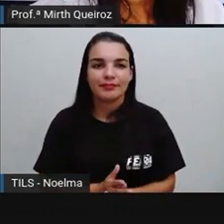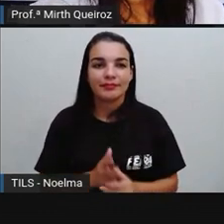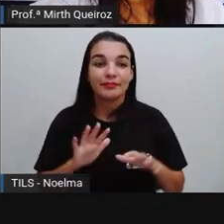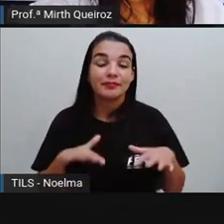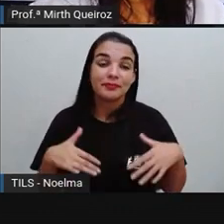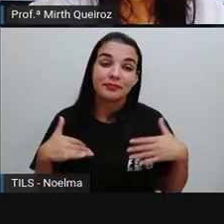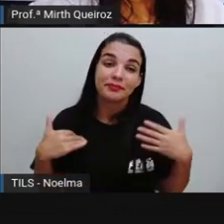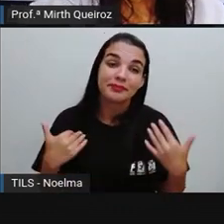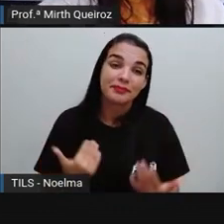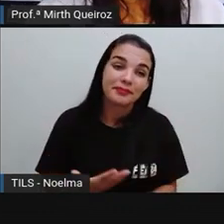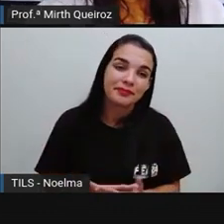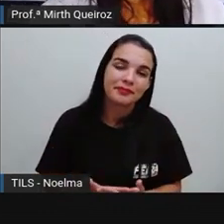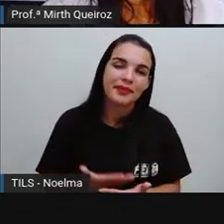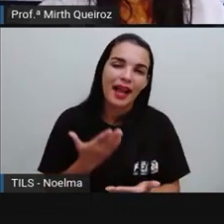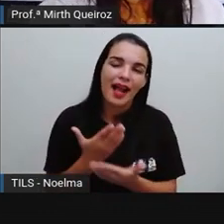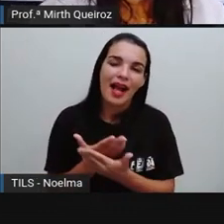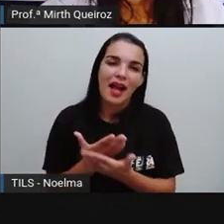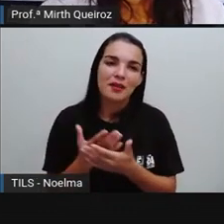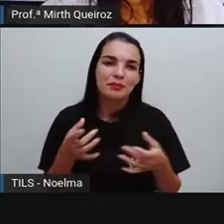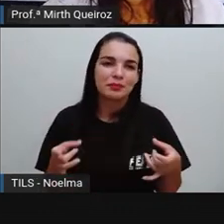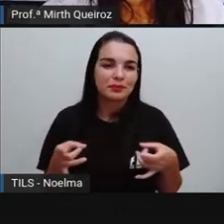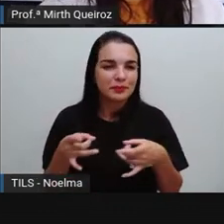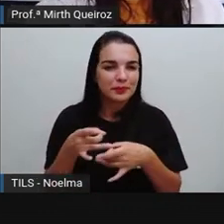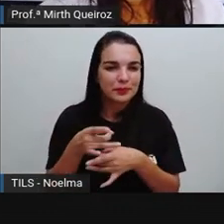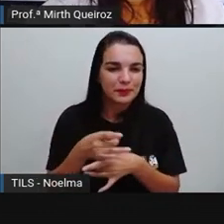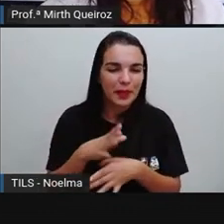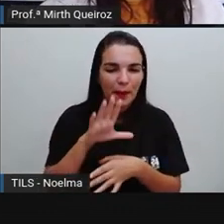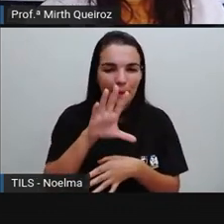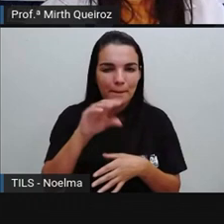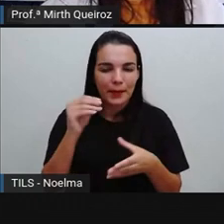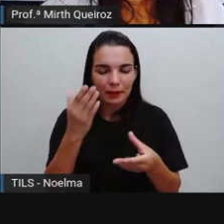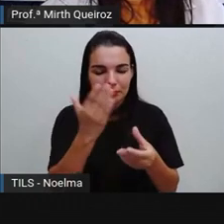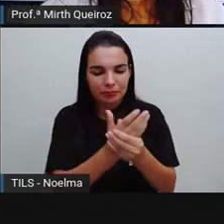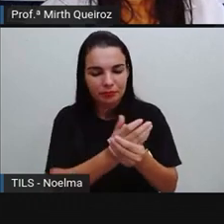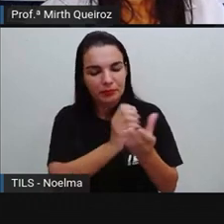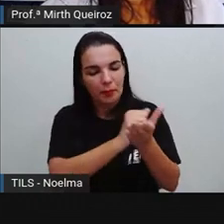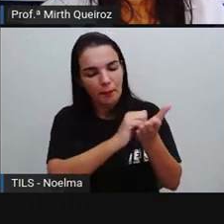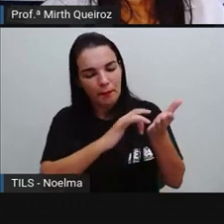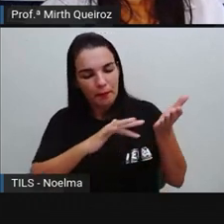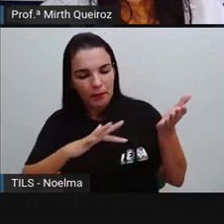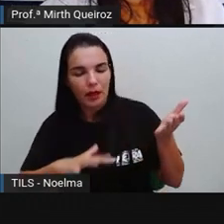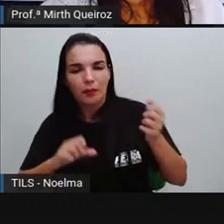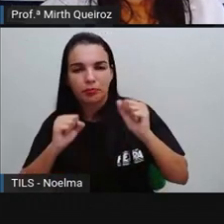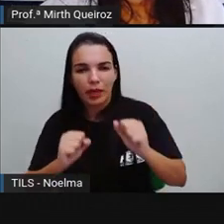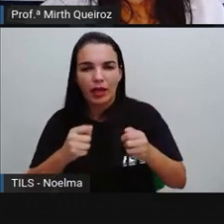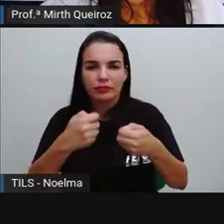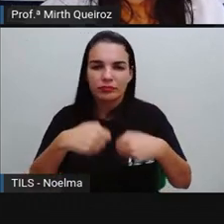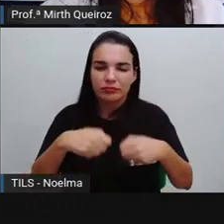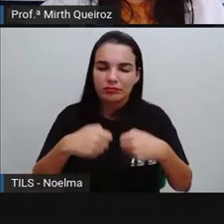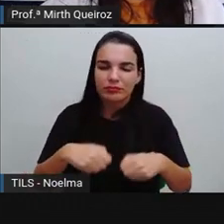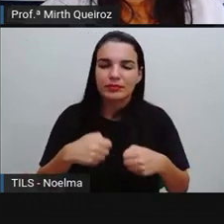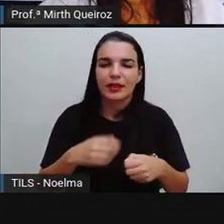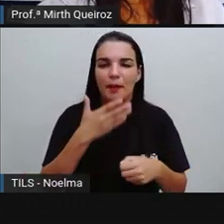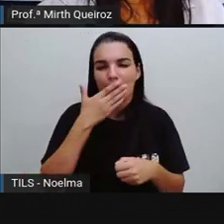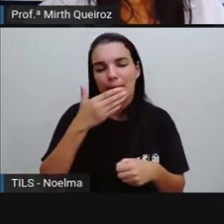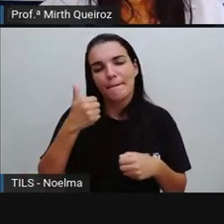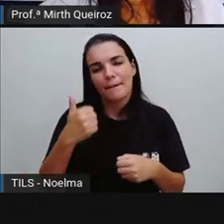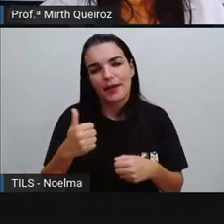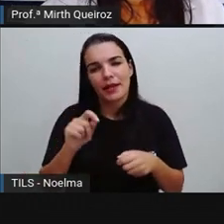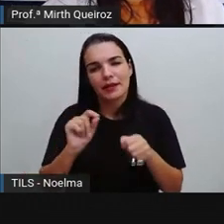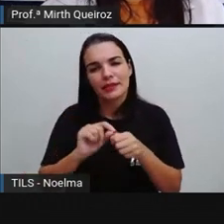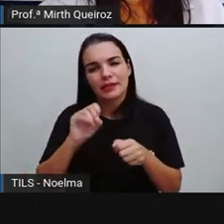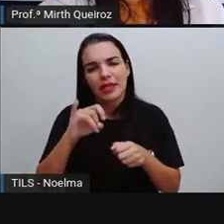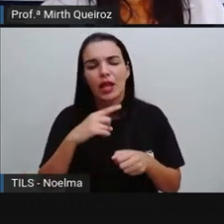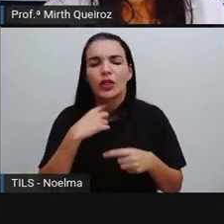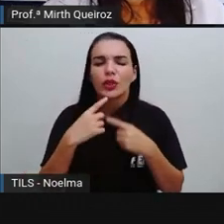Bom, a nossa aula vai ficando por aqui. Pegue lá o seu percurso pedagógico, realiza as atividades com bastante capricho, sentiu